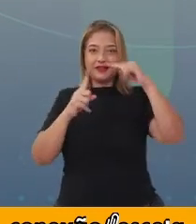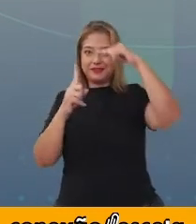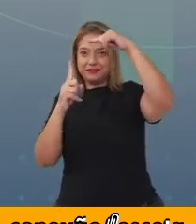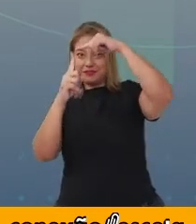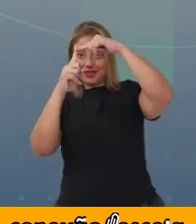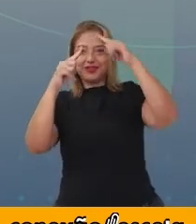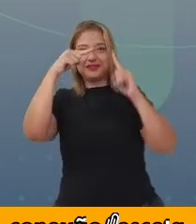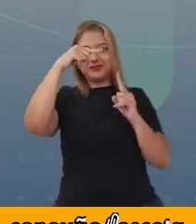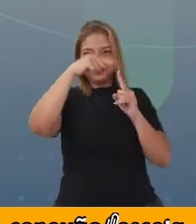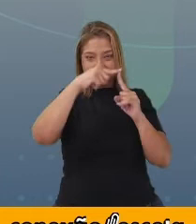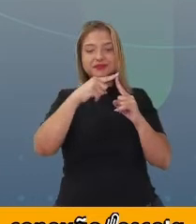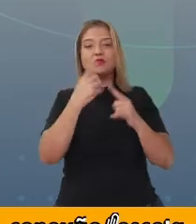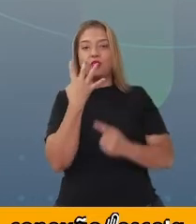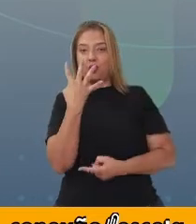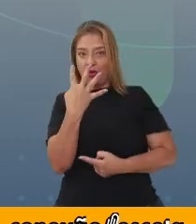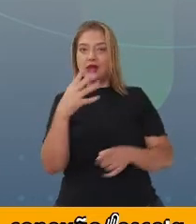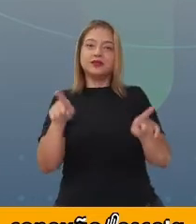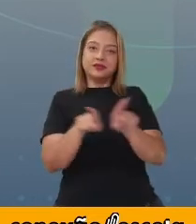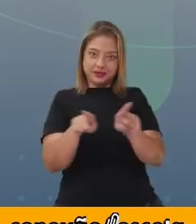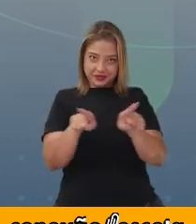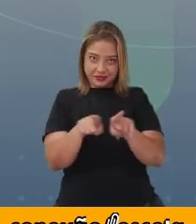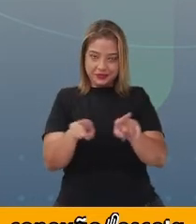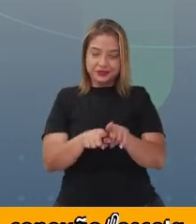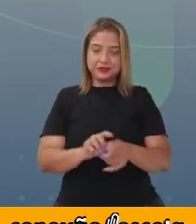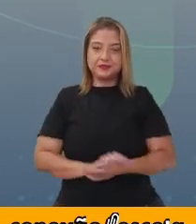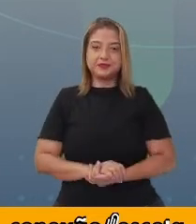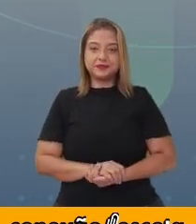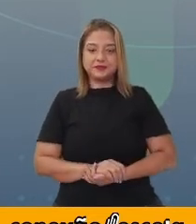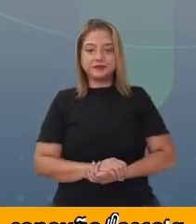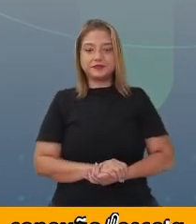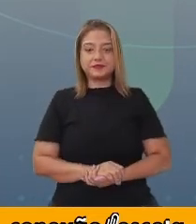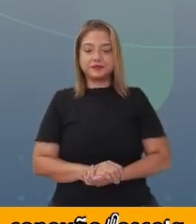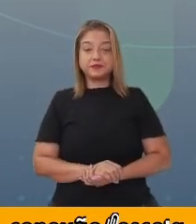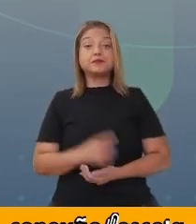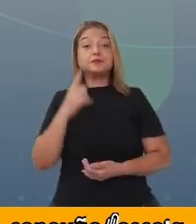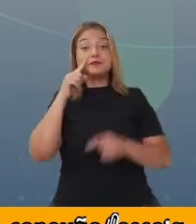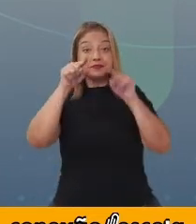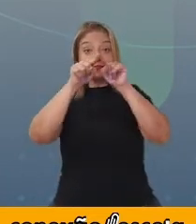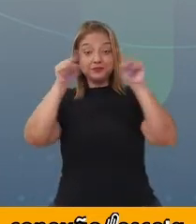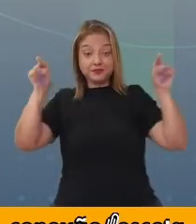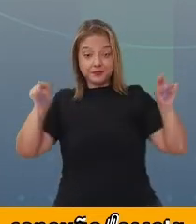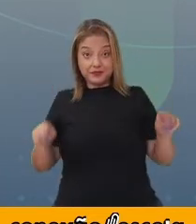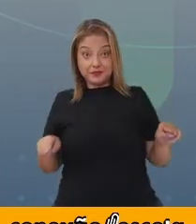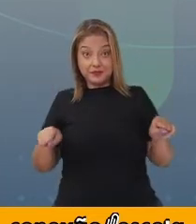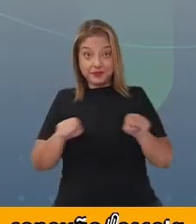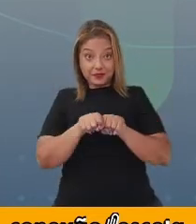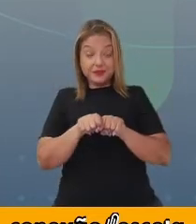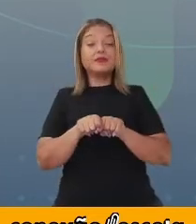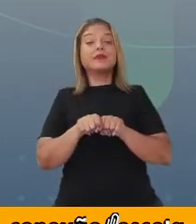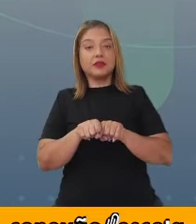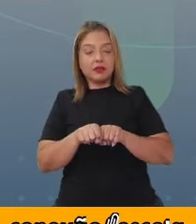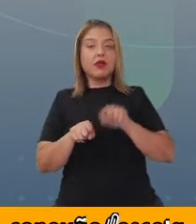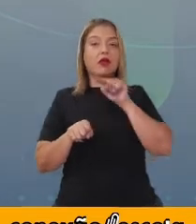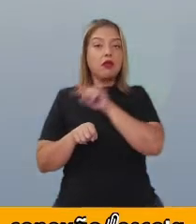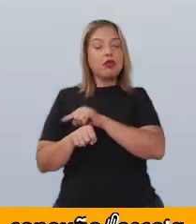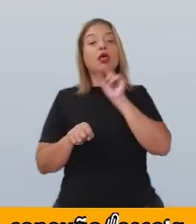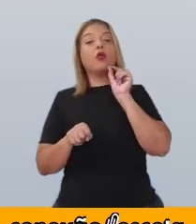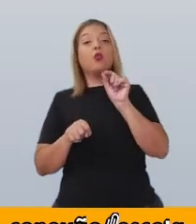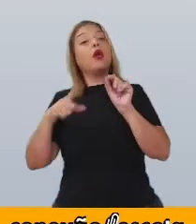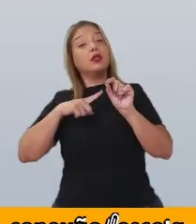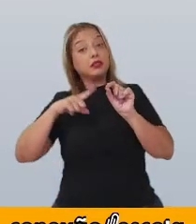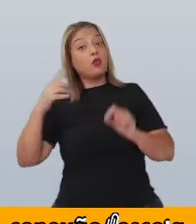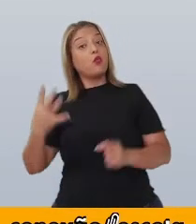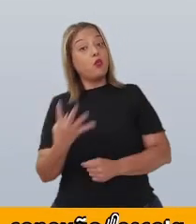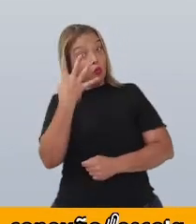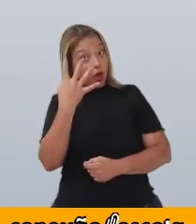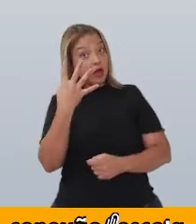dos lados, certo? O retângulo é uma figura geométrica com quatro